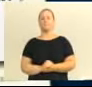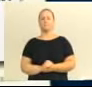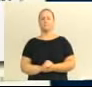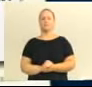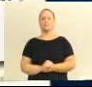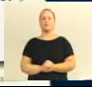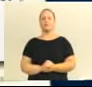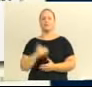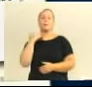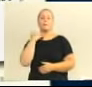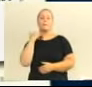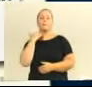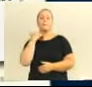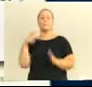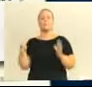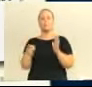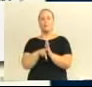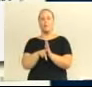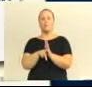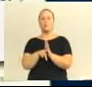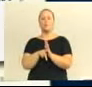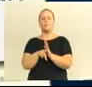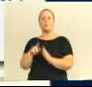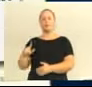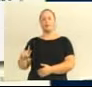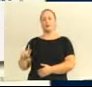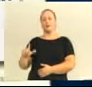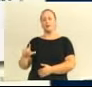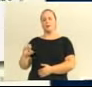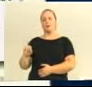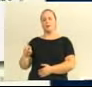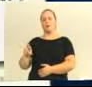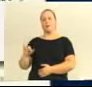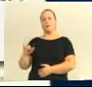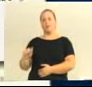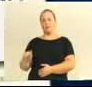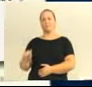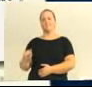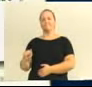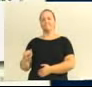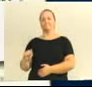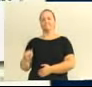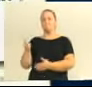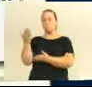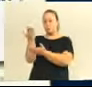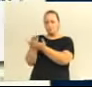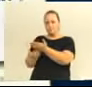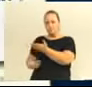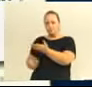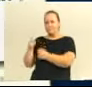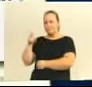pertencente à empresa Nossa Senhora da Glória. Esse extrato que os senhores veem aí